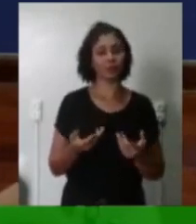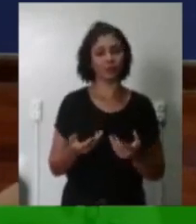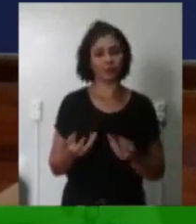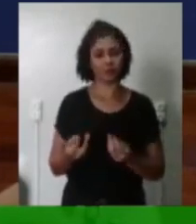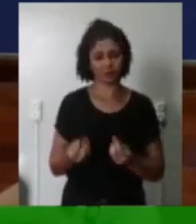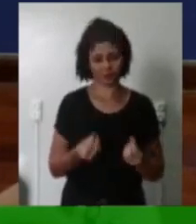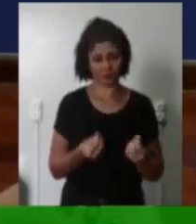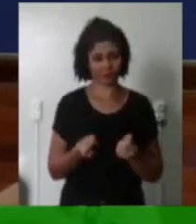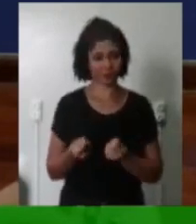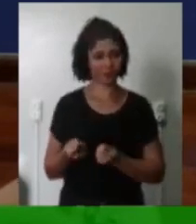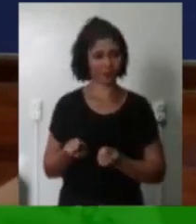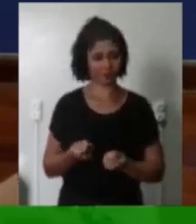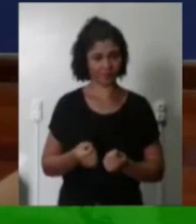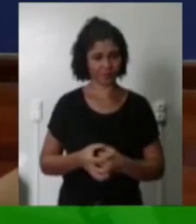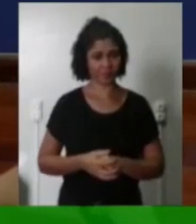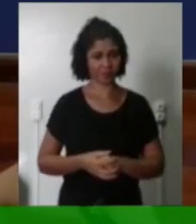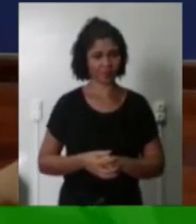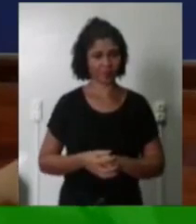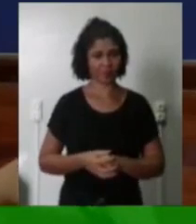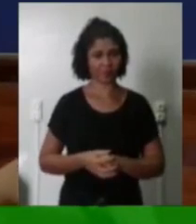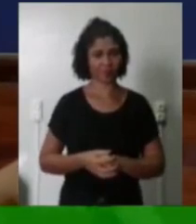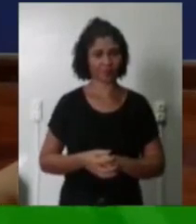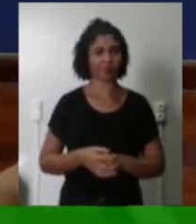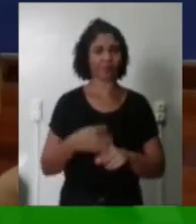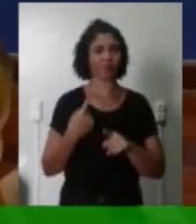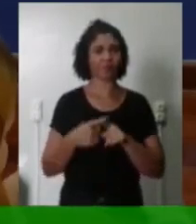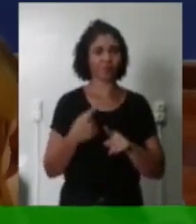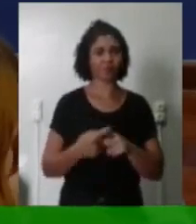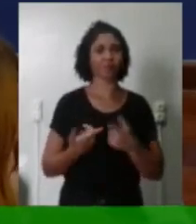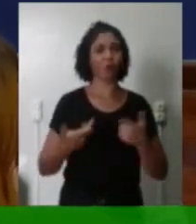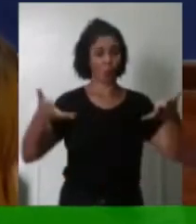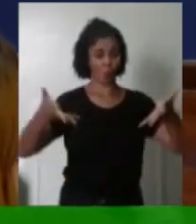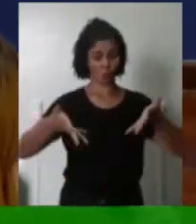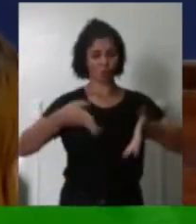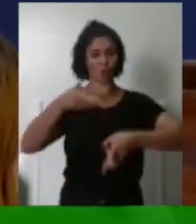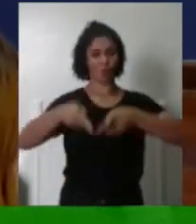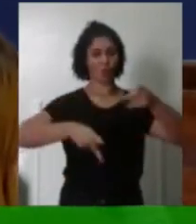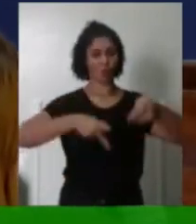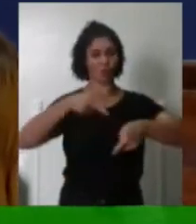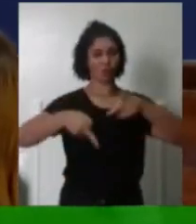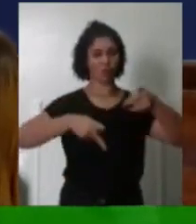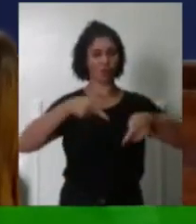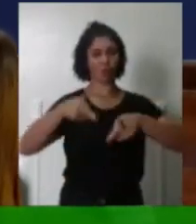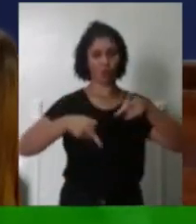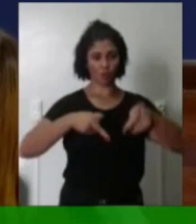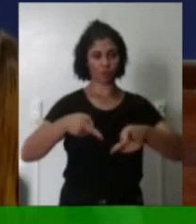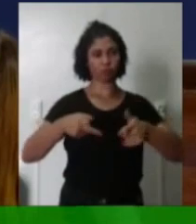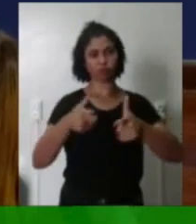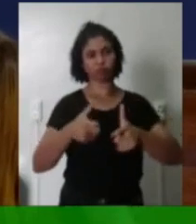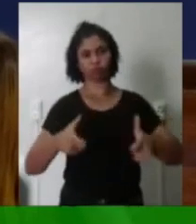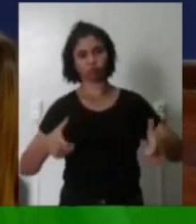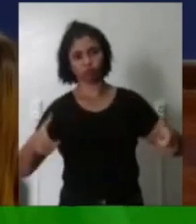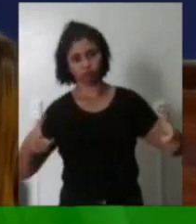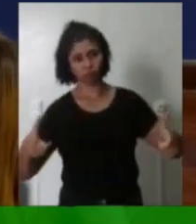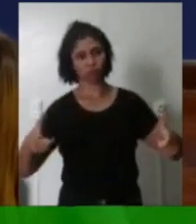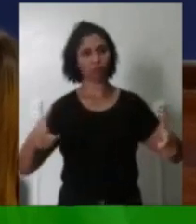O nível de civilização Ele caiu e